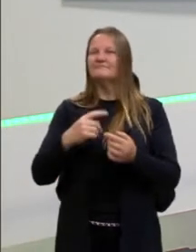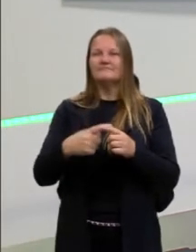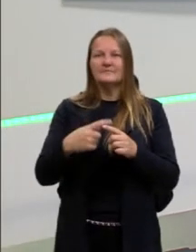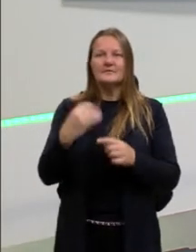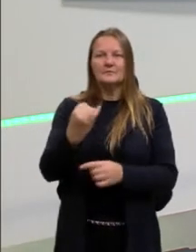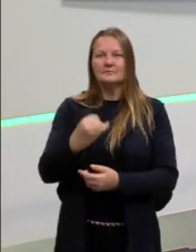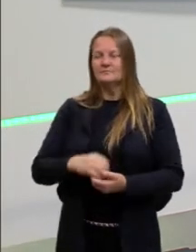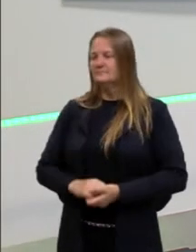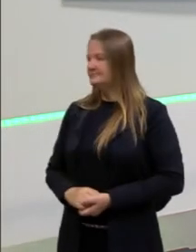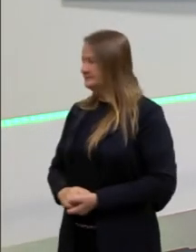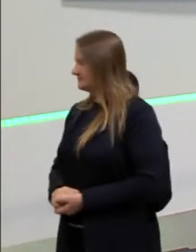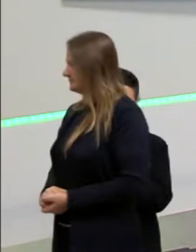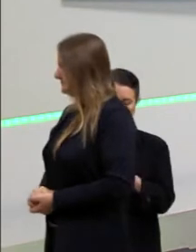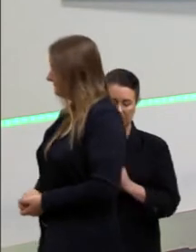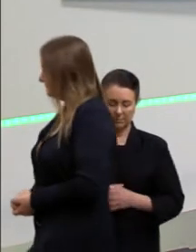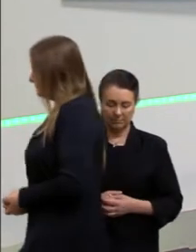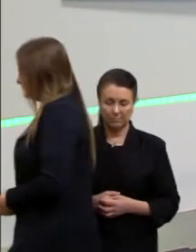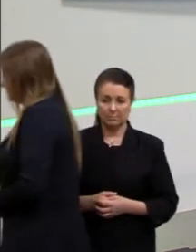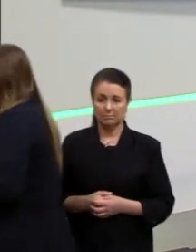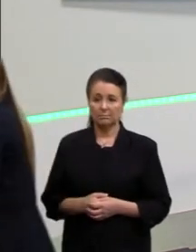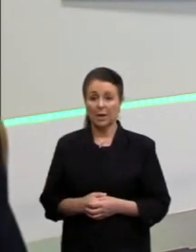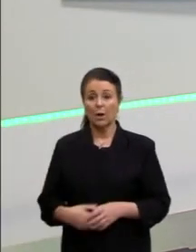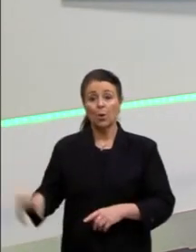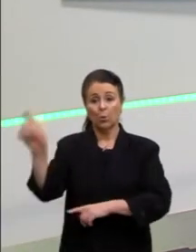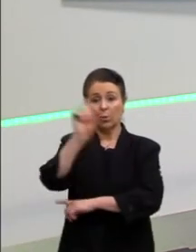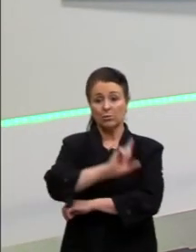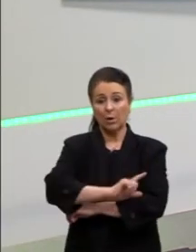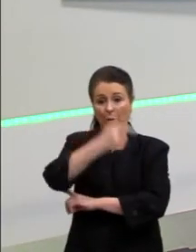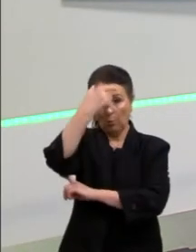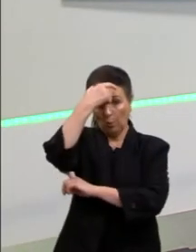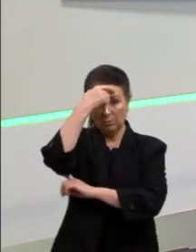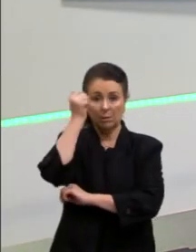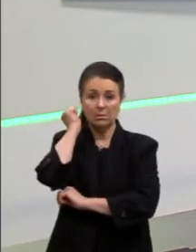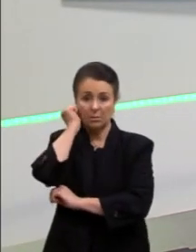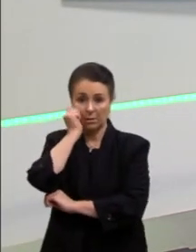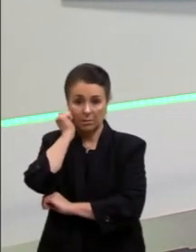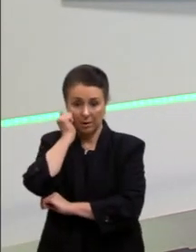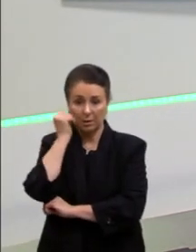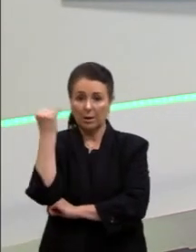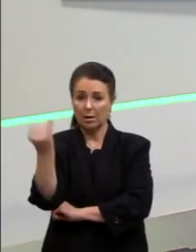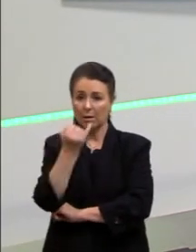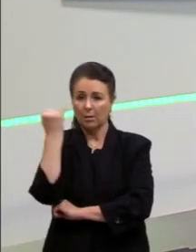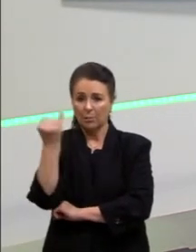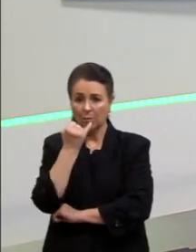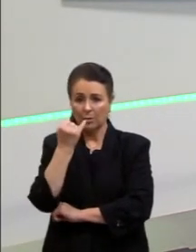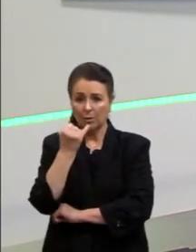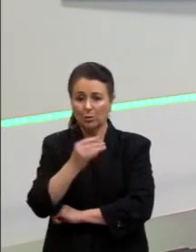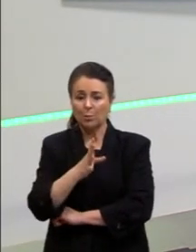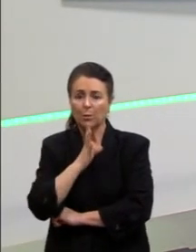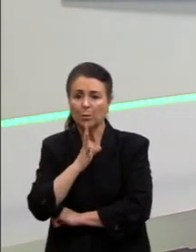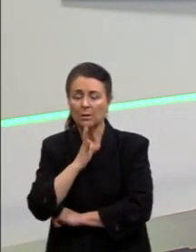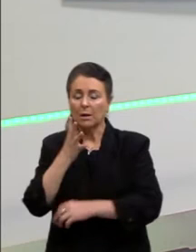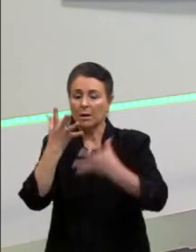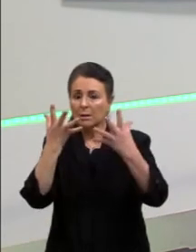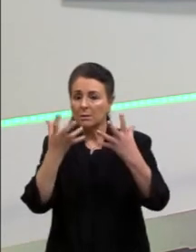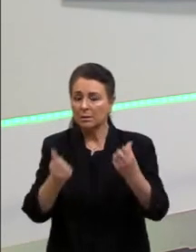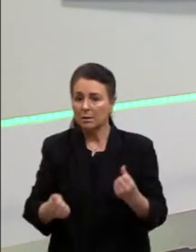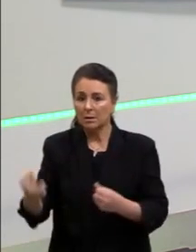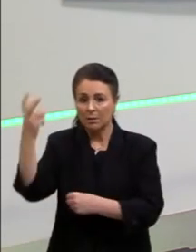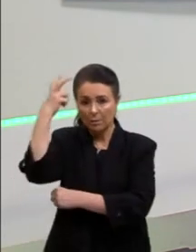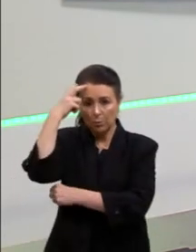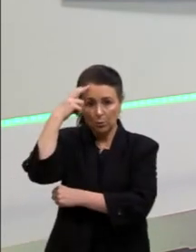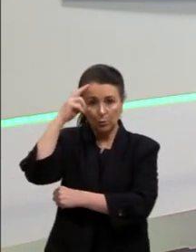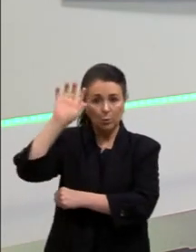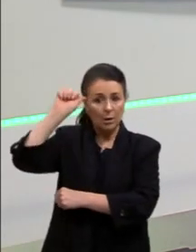Então, o Dia da Consciência Negra está aí também para dizer, a gente tem que não só conhecer e aceitar a cultura africana, mas também